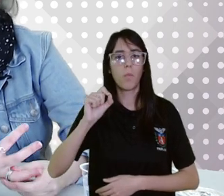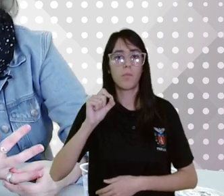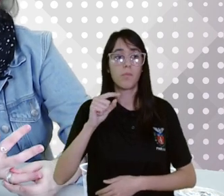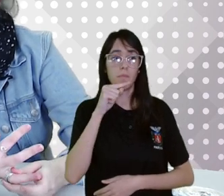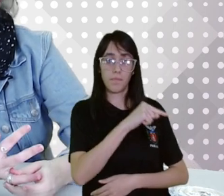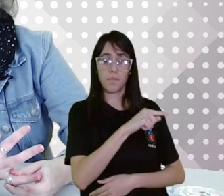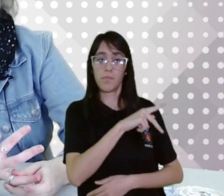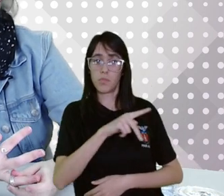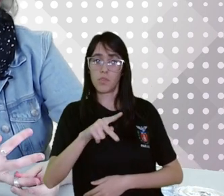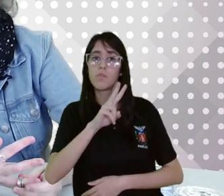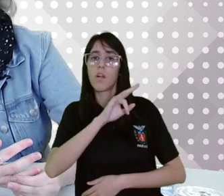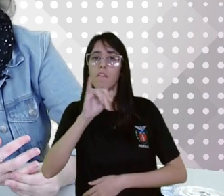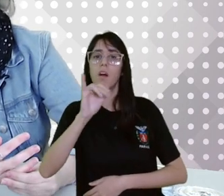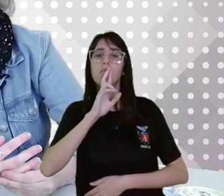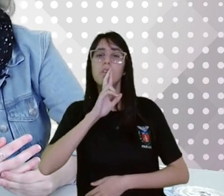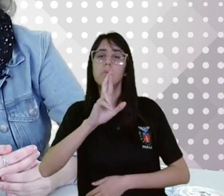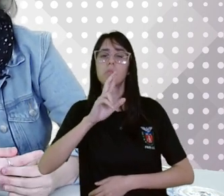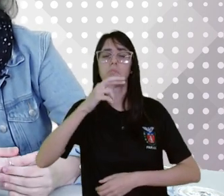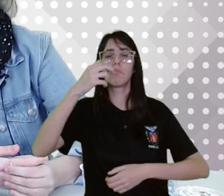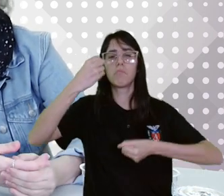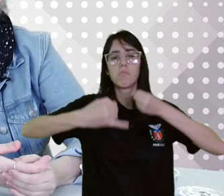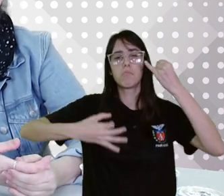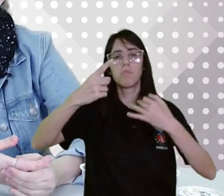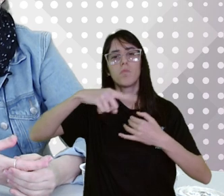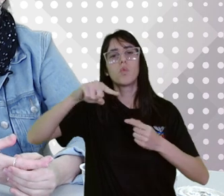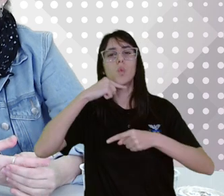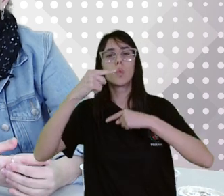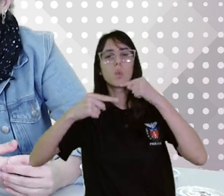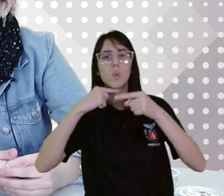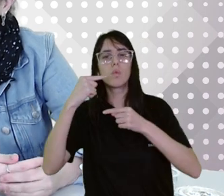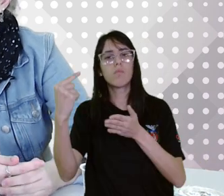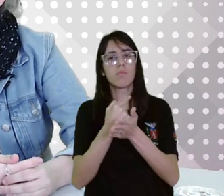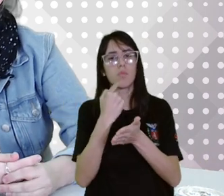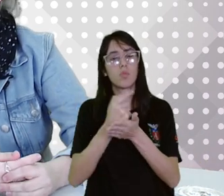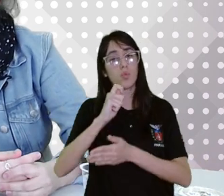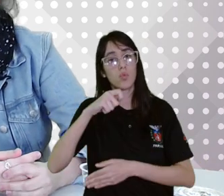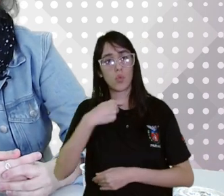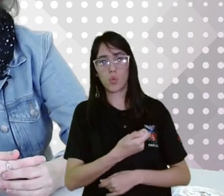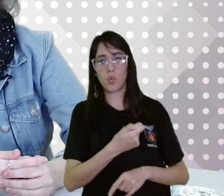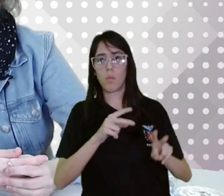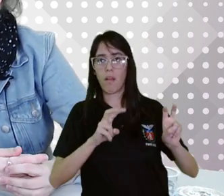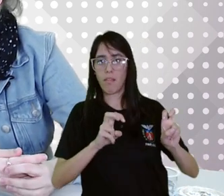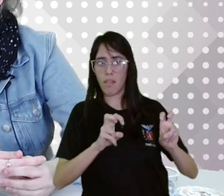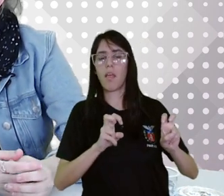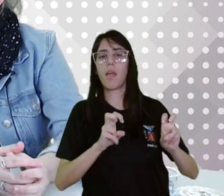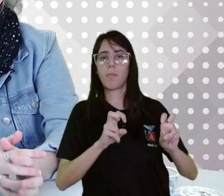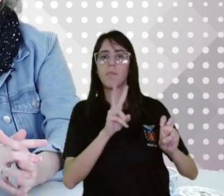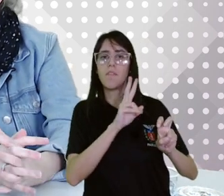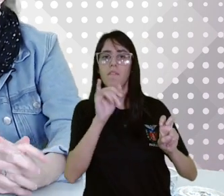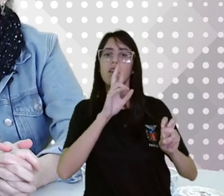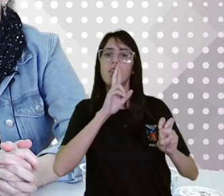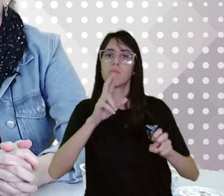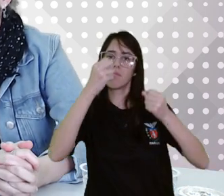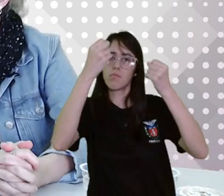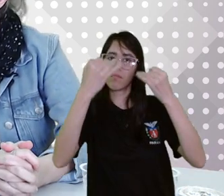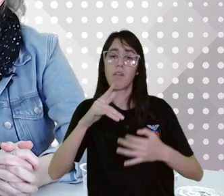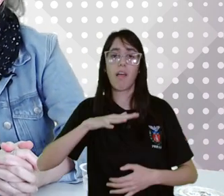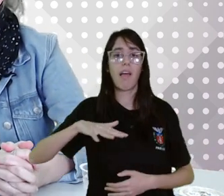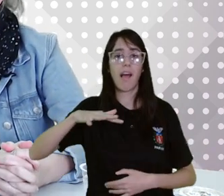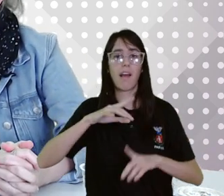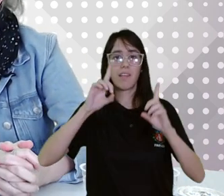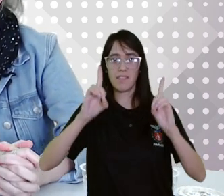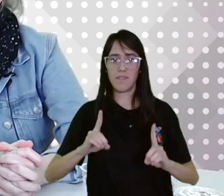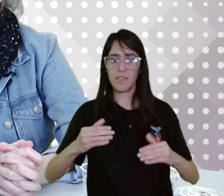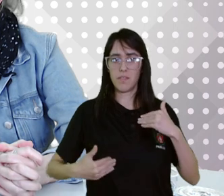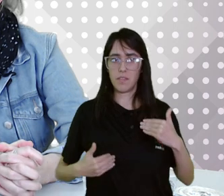responder as dúvidas, algumas perguntas referentes ao tema, referente à nossa temática, que é a área da deficiência